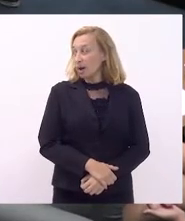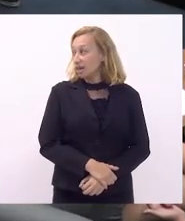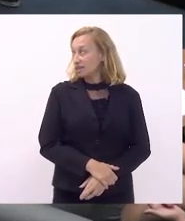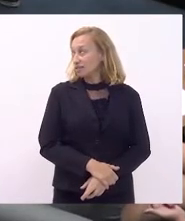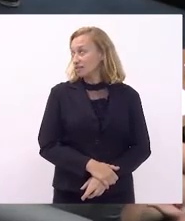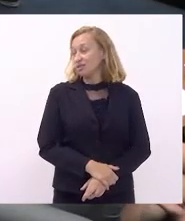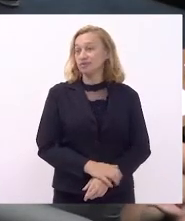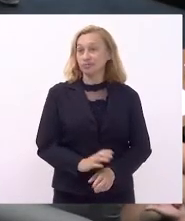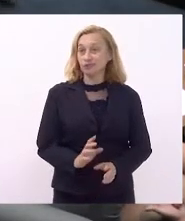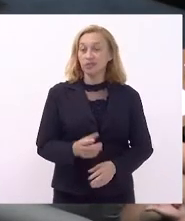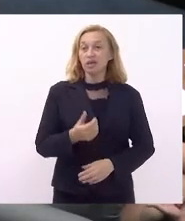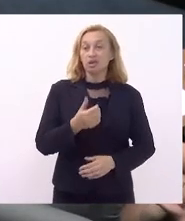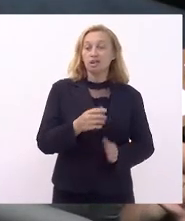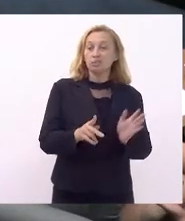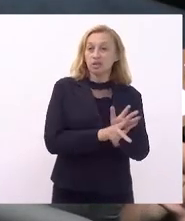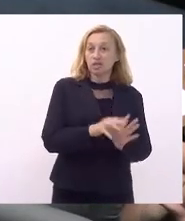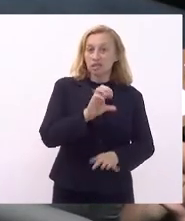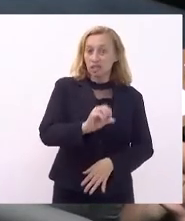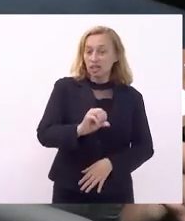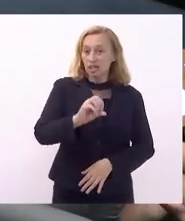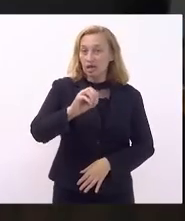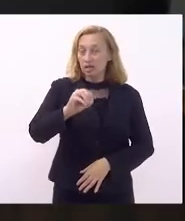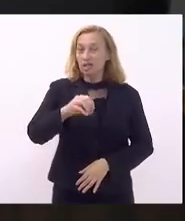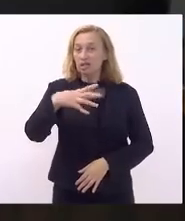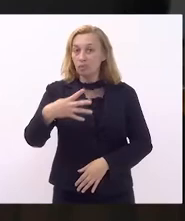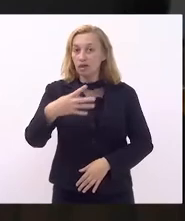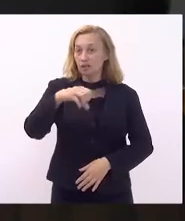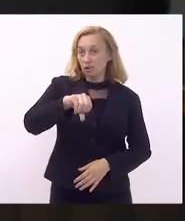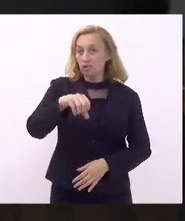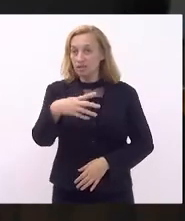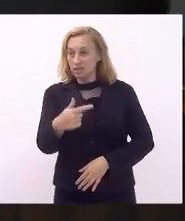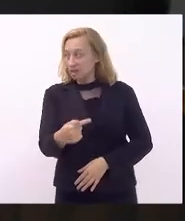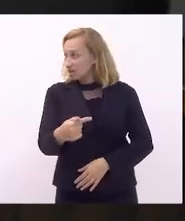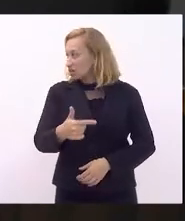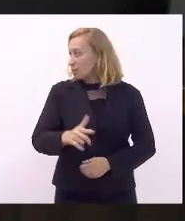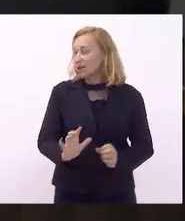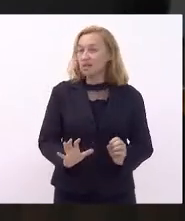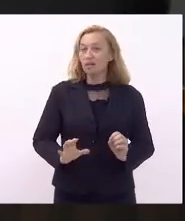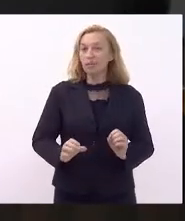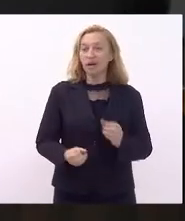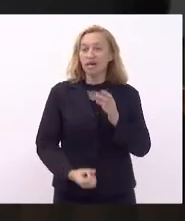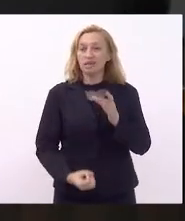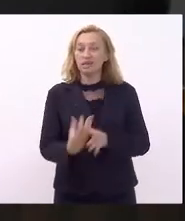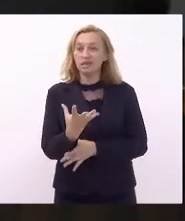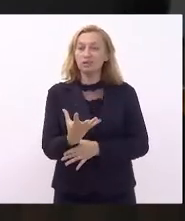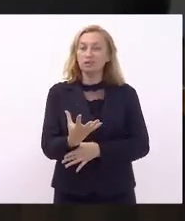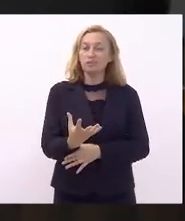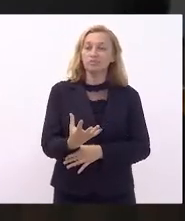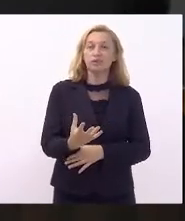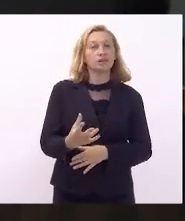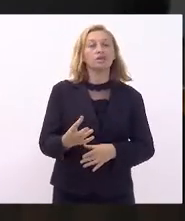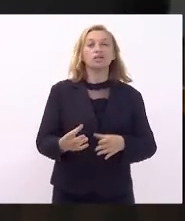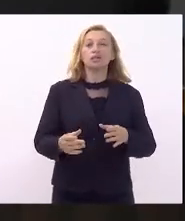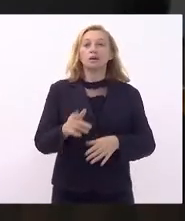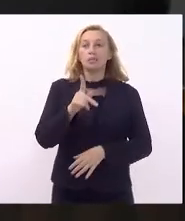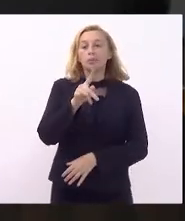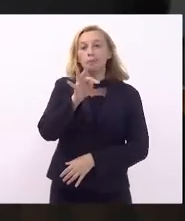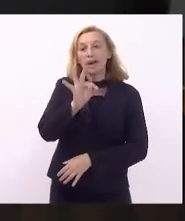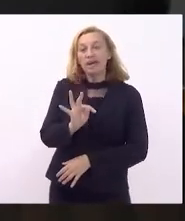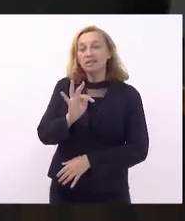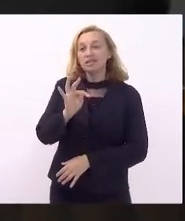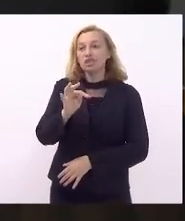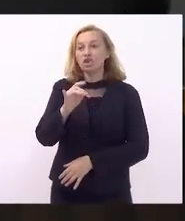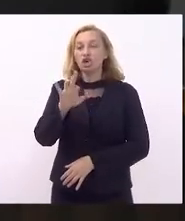Projeto de lei 5407-22, autoria do deputado Ronaldo Anquieta, que dispõe sobre a criação do programa Compete Rio, política